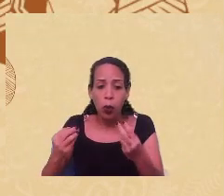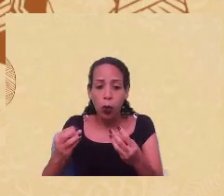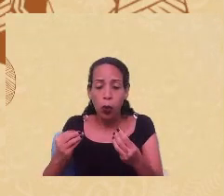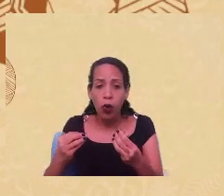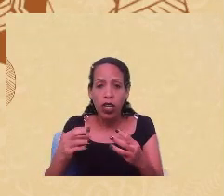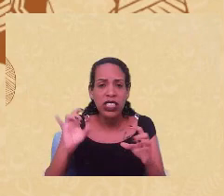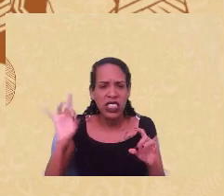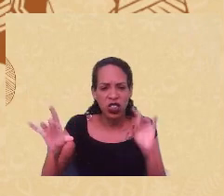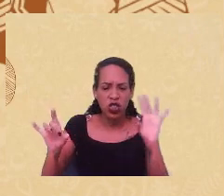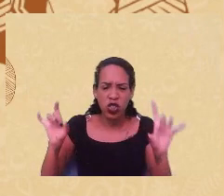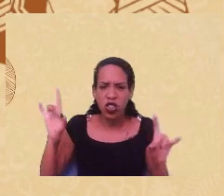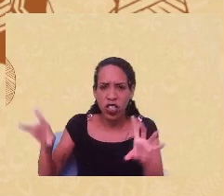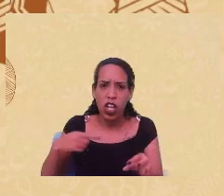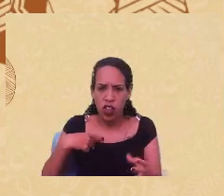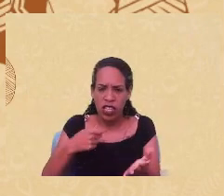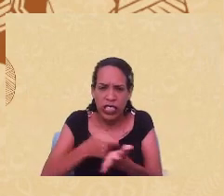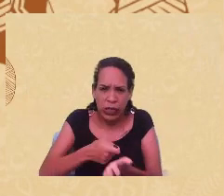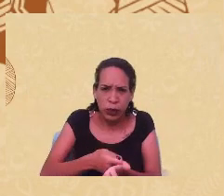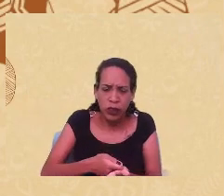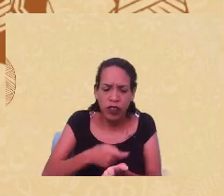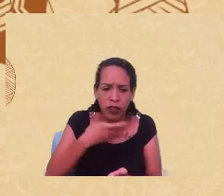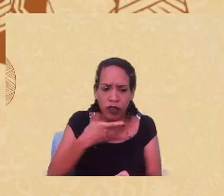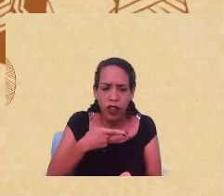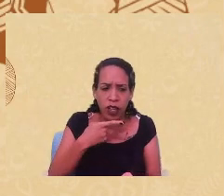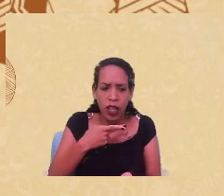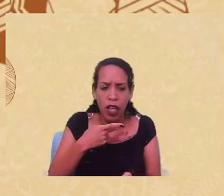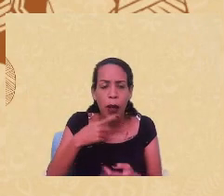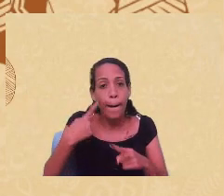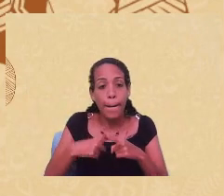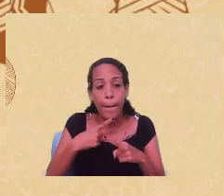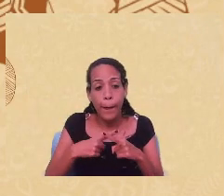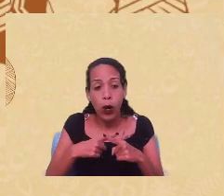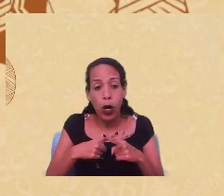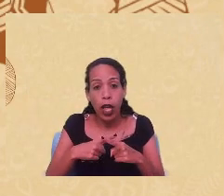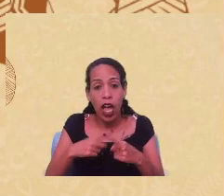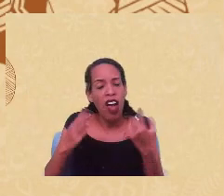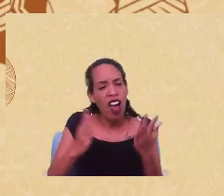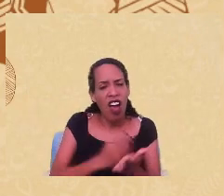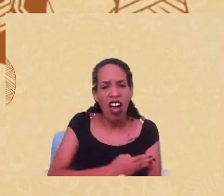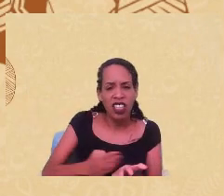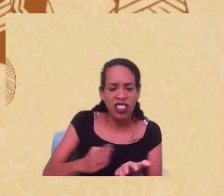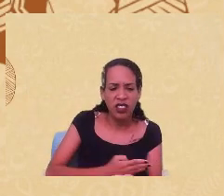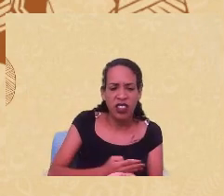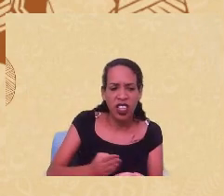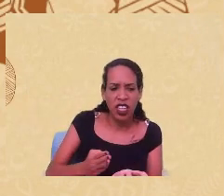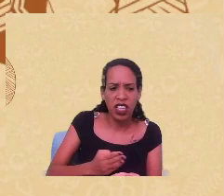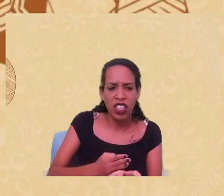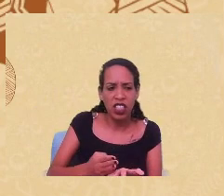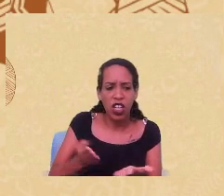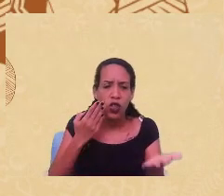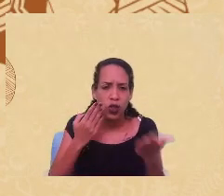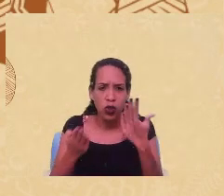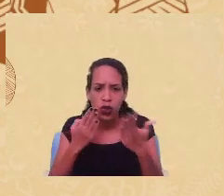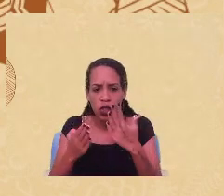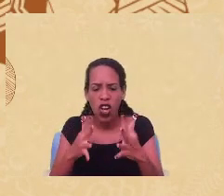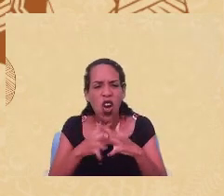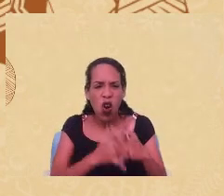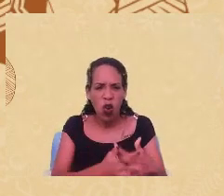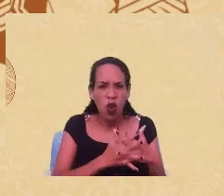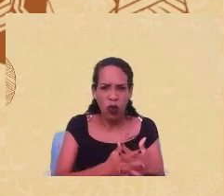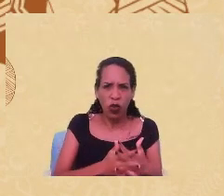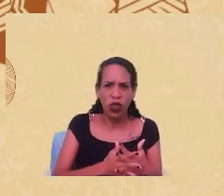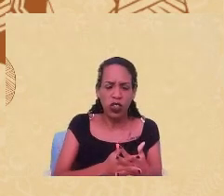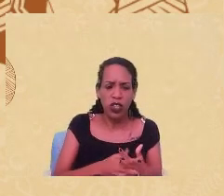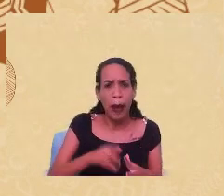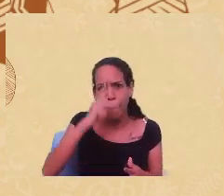Você é bastante rigoroso com isso, porque, às vezes, quando essa nossa discussão fica confusa, a pessoa